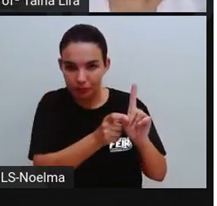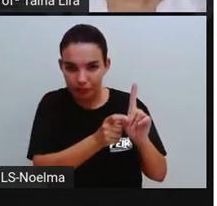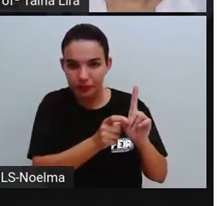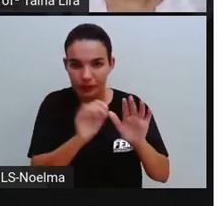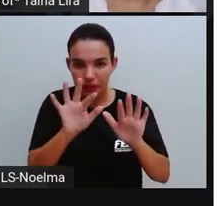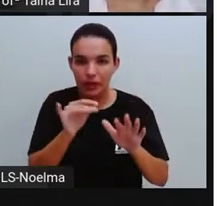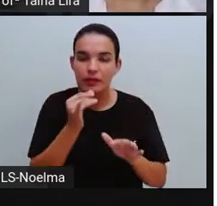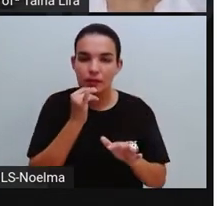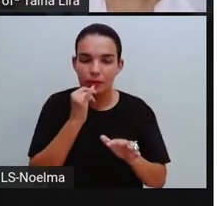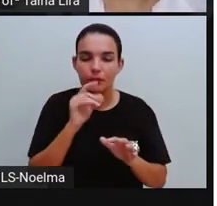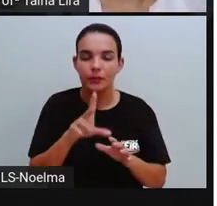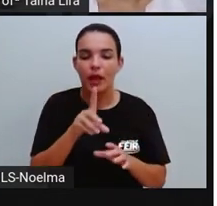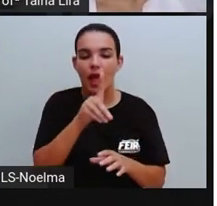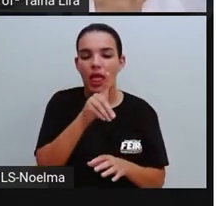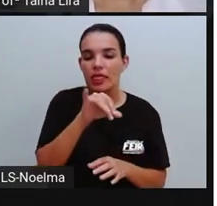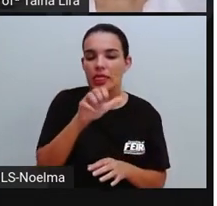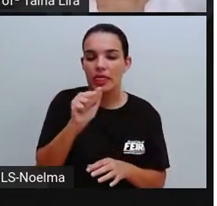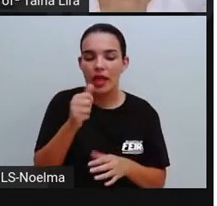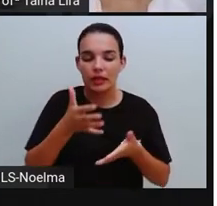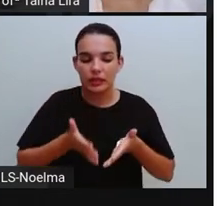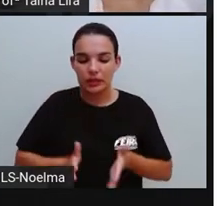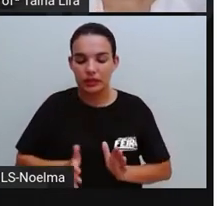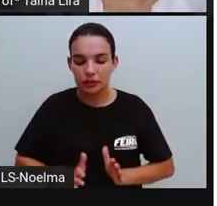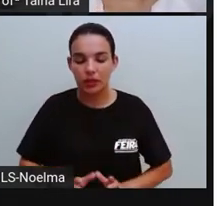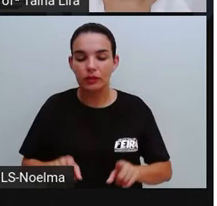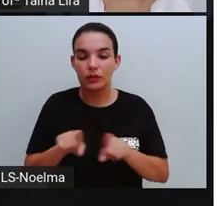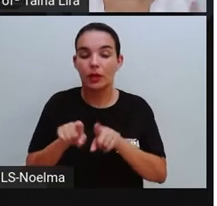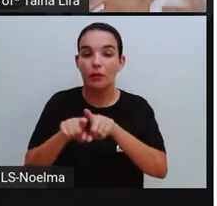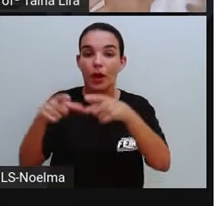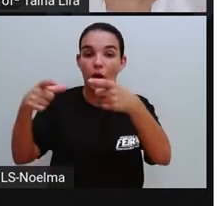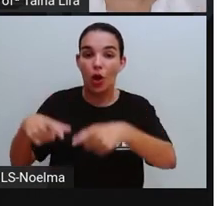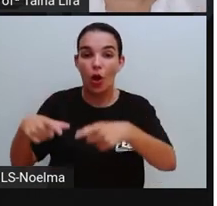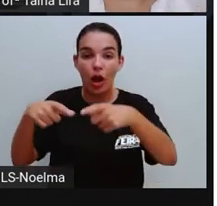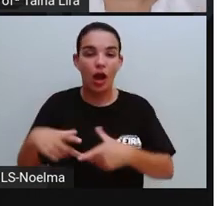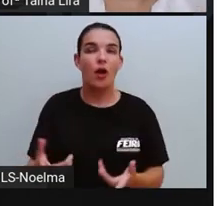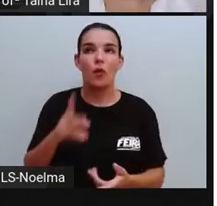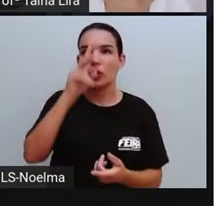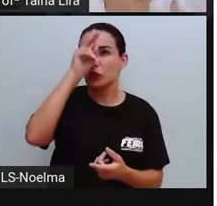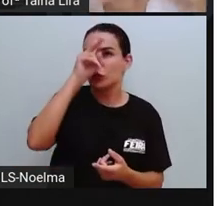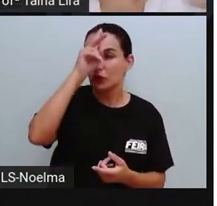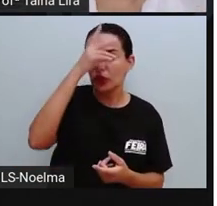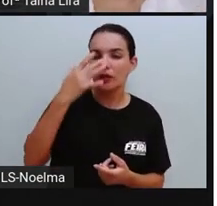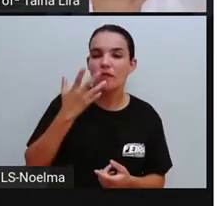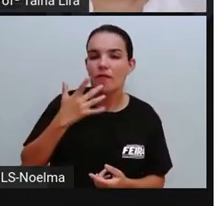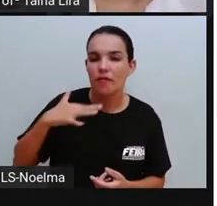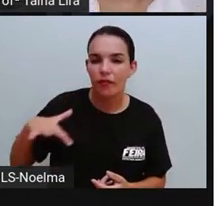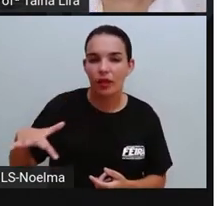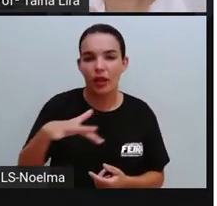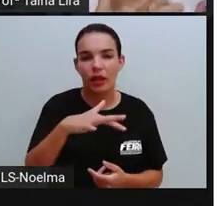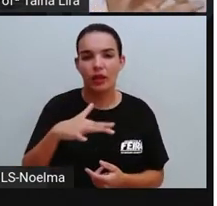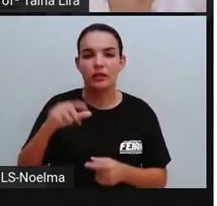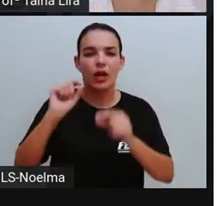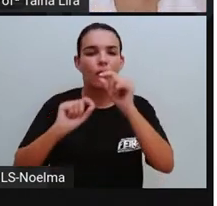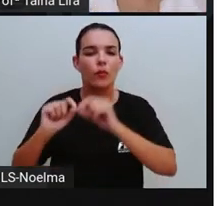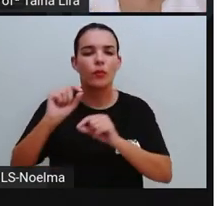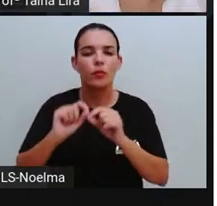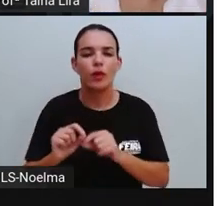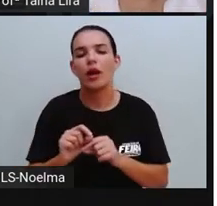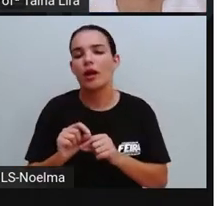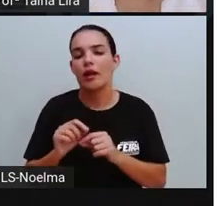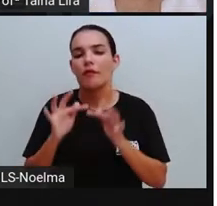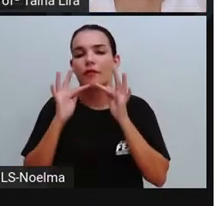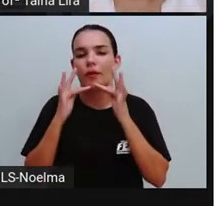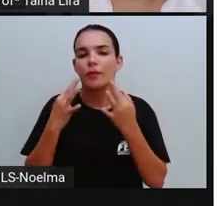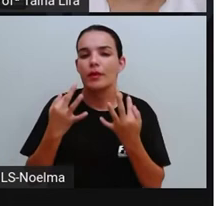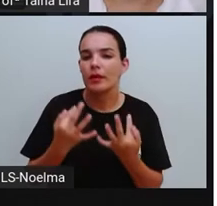e local de nascimento, histórias da infância, influências, quem são os familiares. Então, lá, por